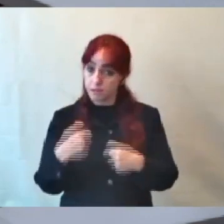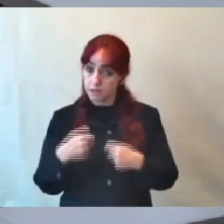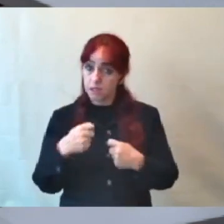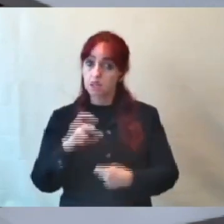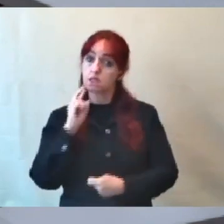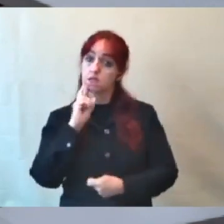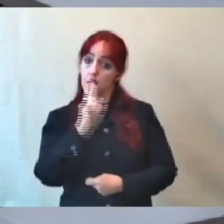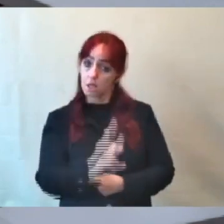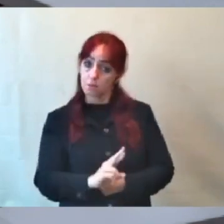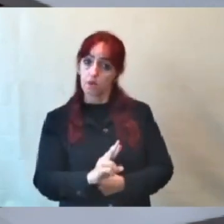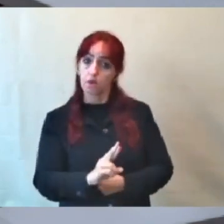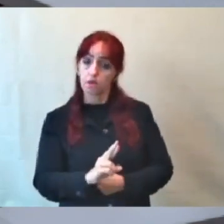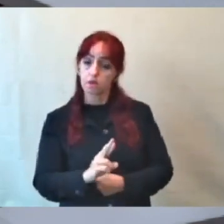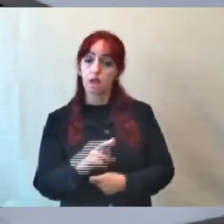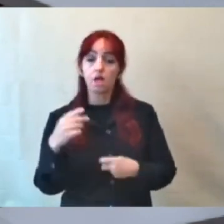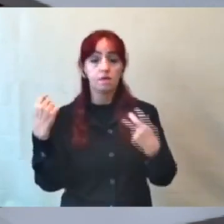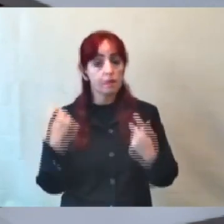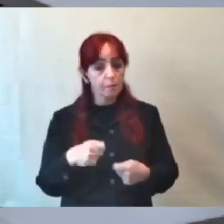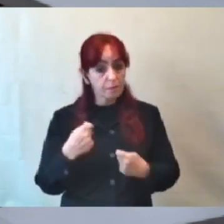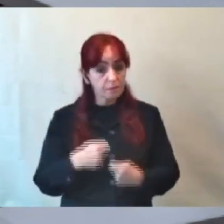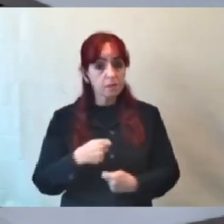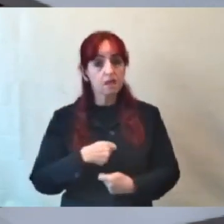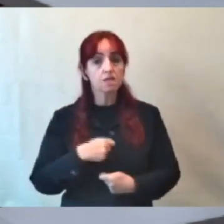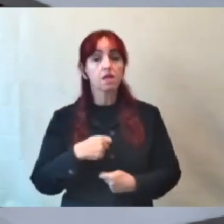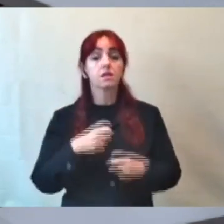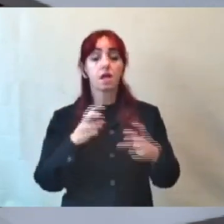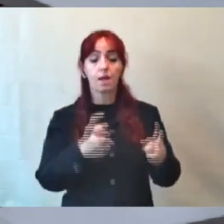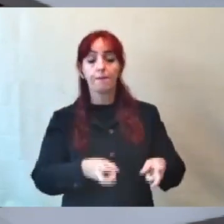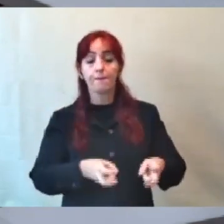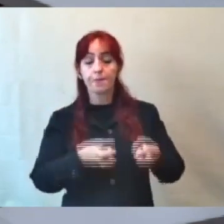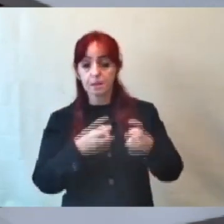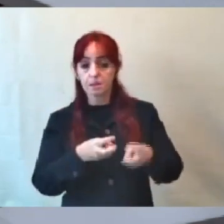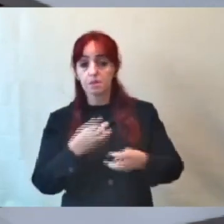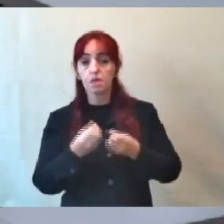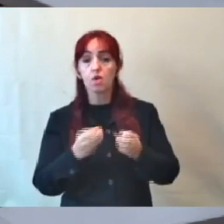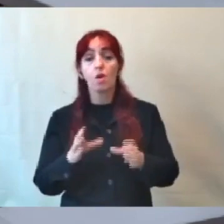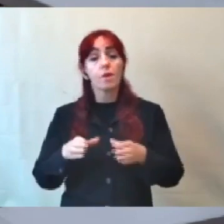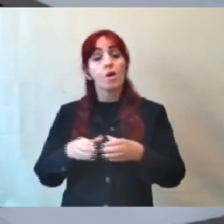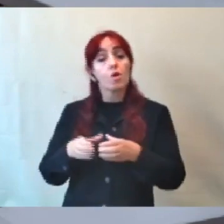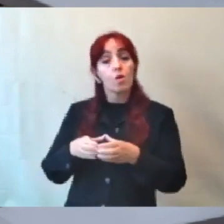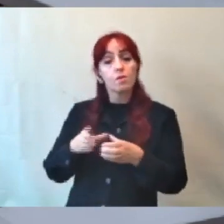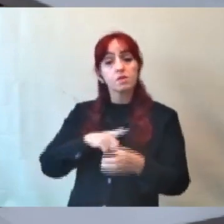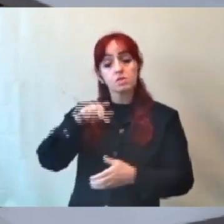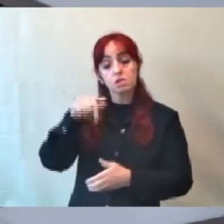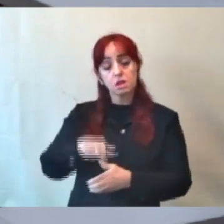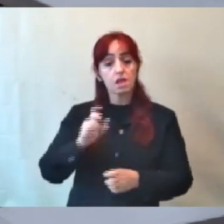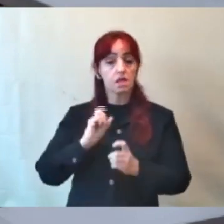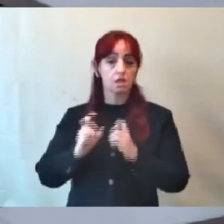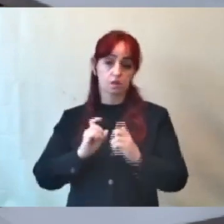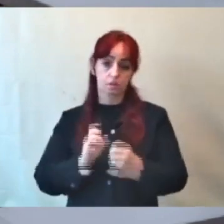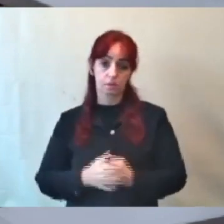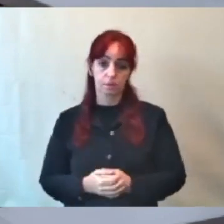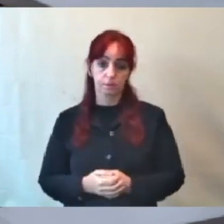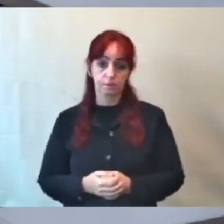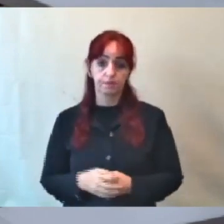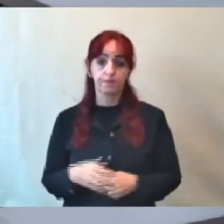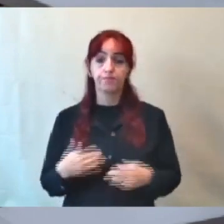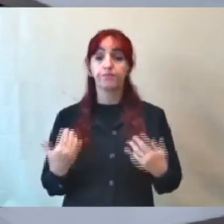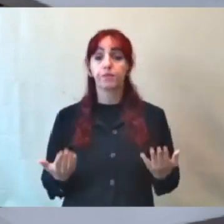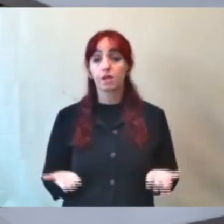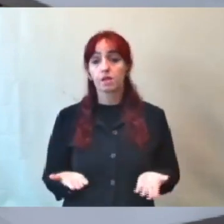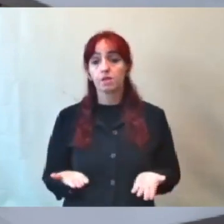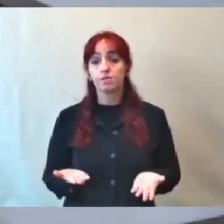precisam ser ouvido através das comissões que se tem nesta casa. Então, eu queria,